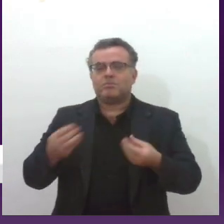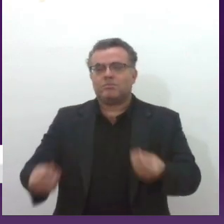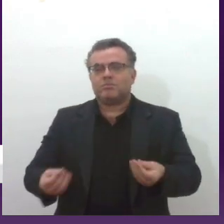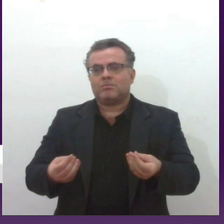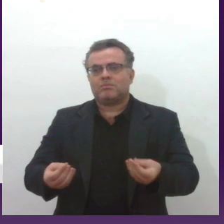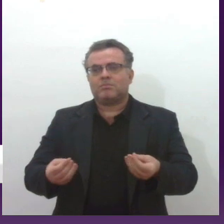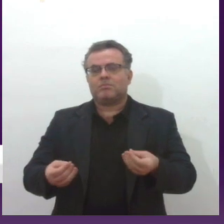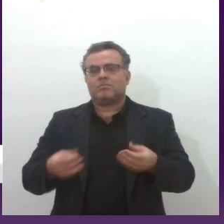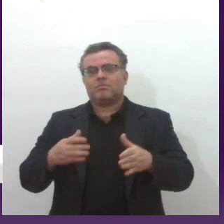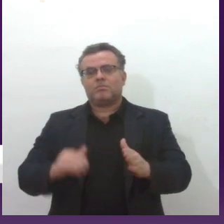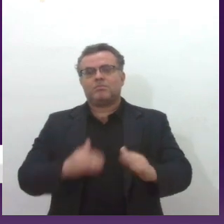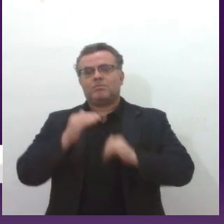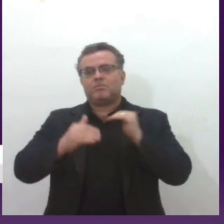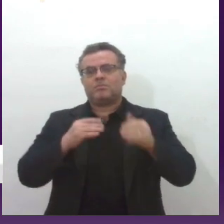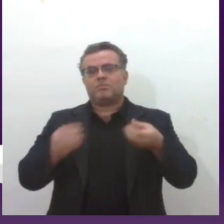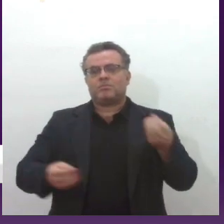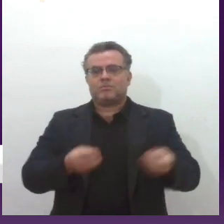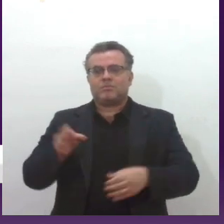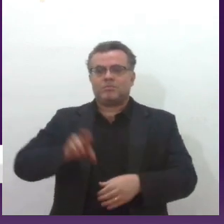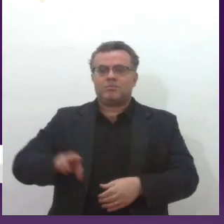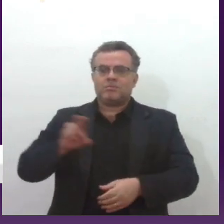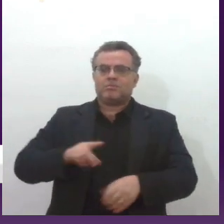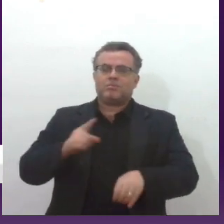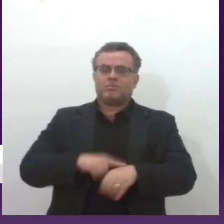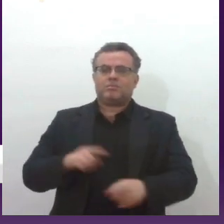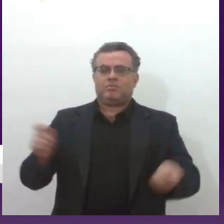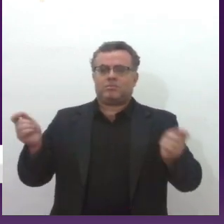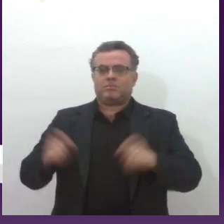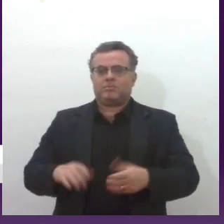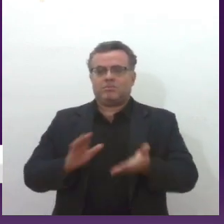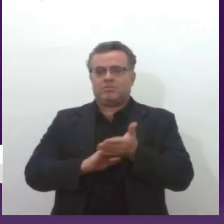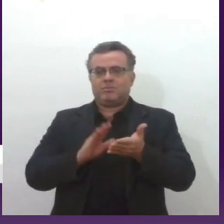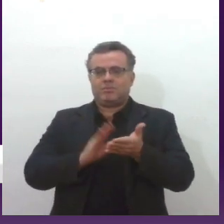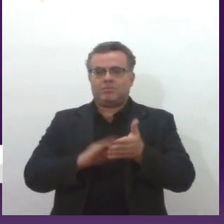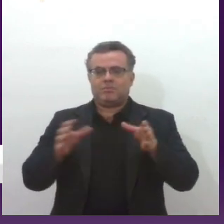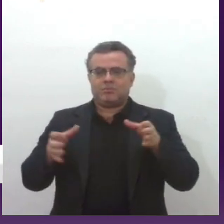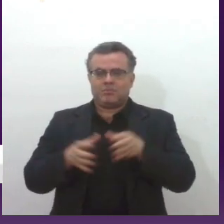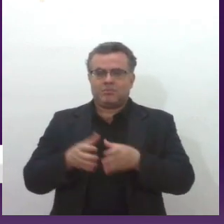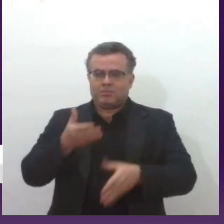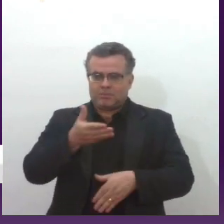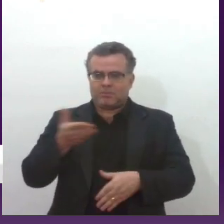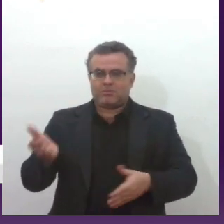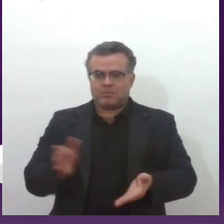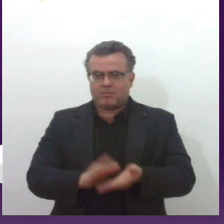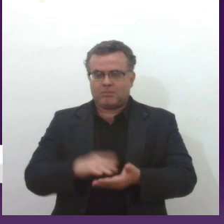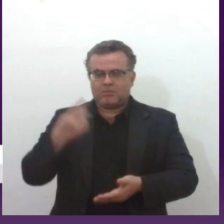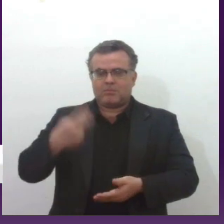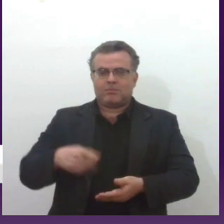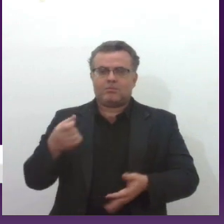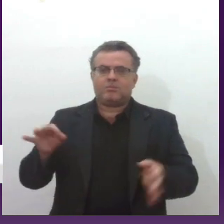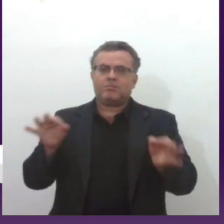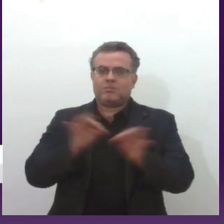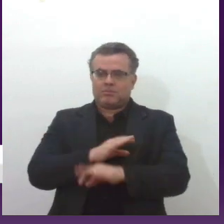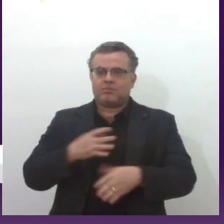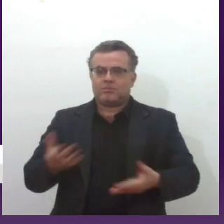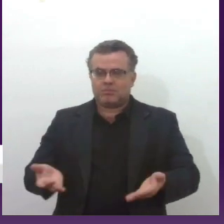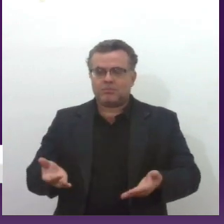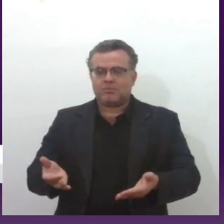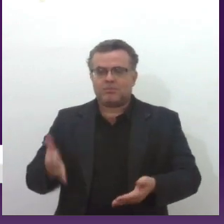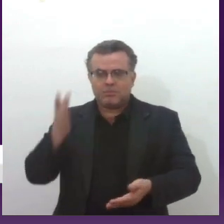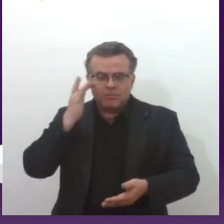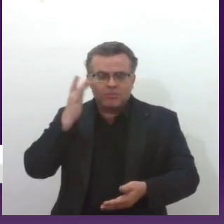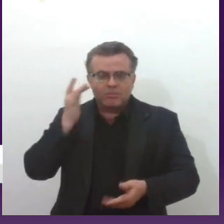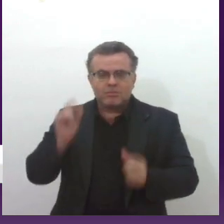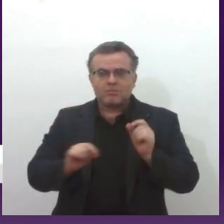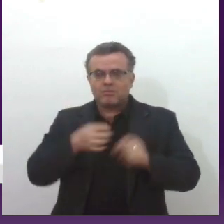deixo aqui de frisar, vou utilizar esse tempo para frisar e parabenizar realmente o bombeiro militar aqui do Estado de Sergipe. E eu acho que isso daí